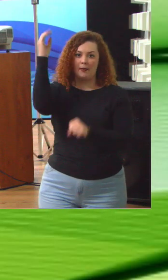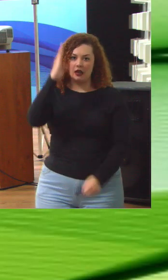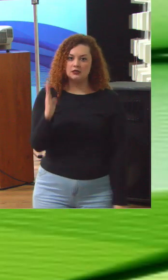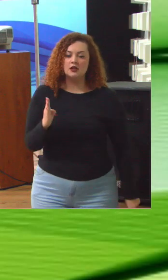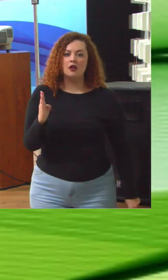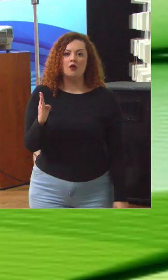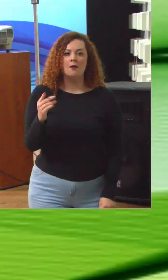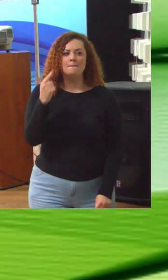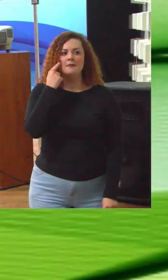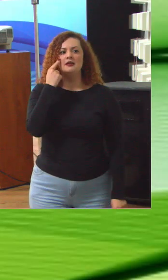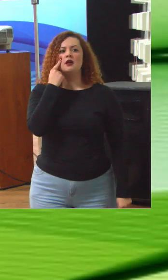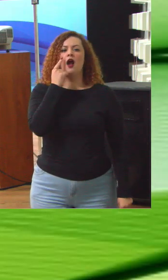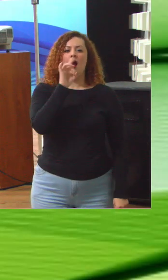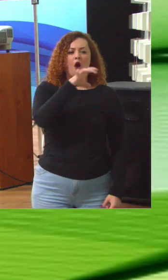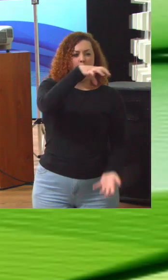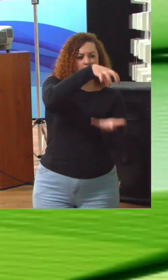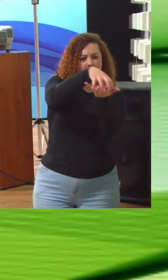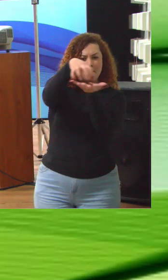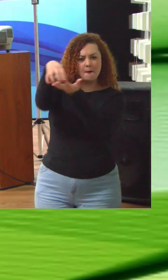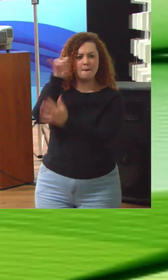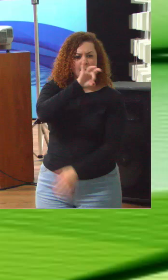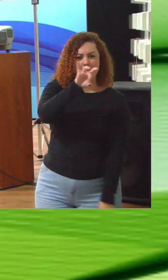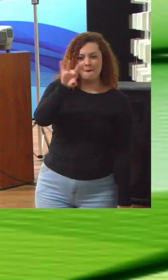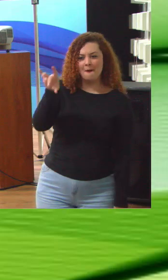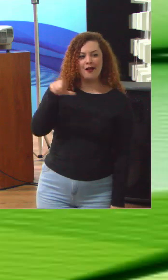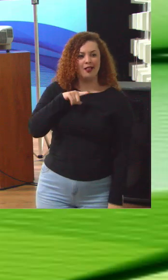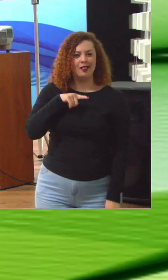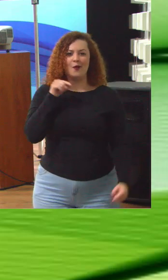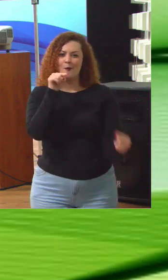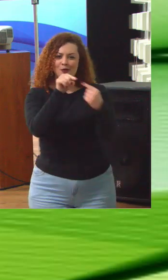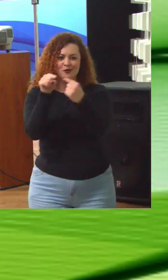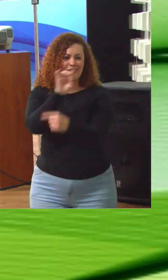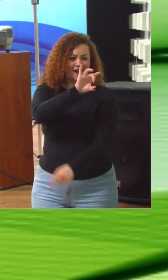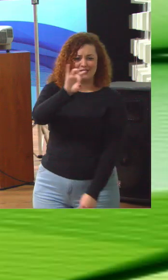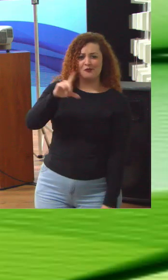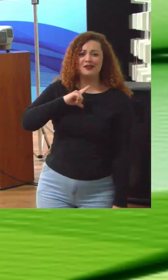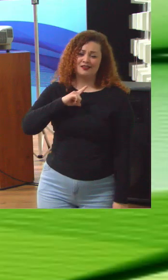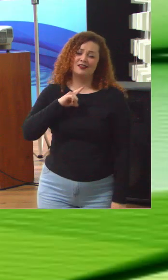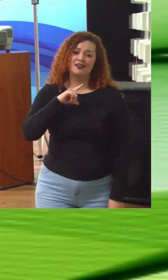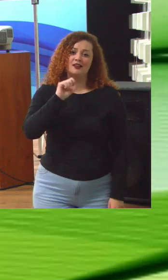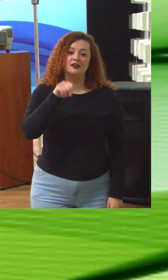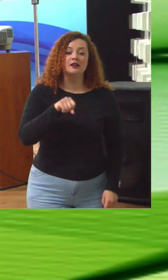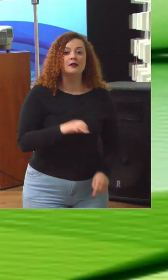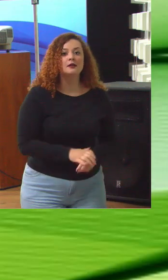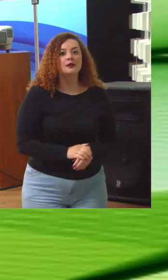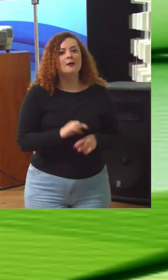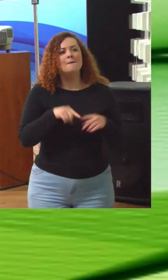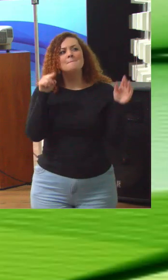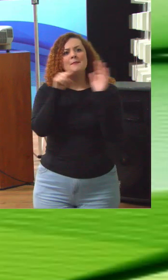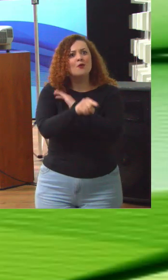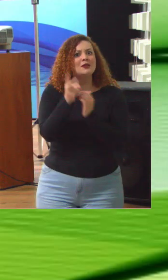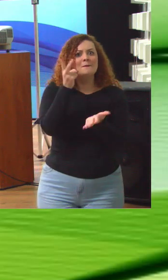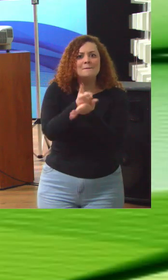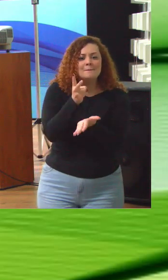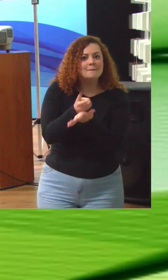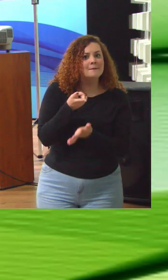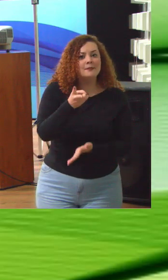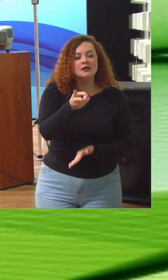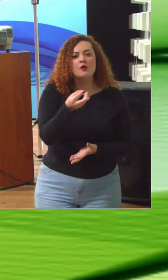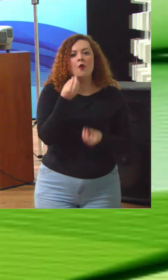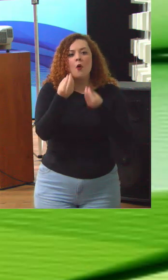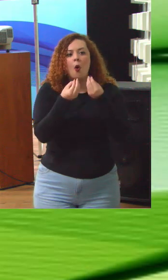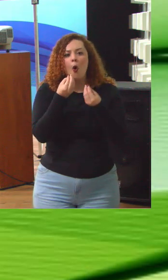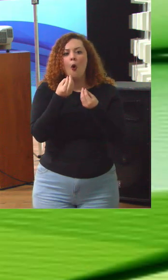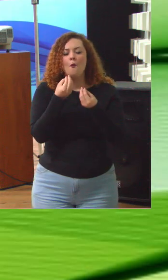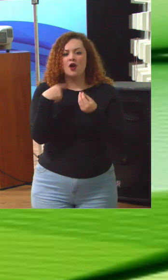também sabemos que cada organização tem metas a alcançar, tem objetivos a cumprir. E a pergunta continua sendo a mesma, de que jeito é